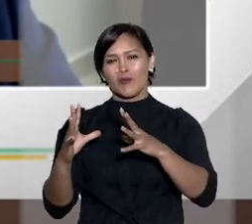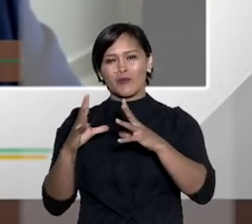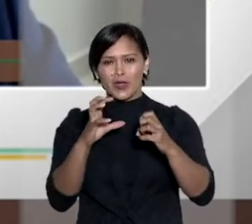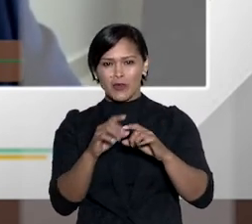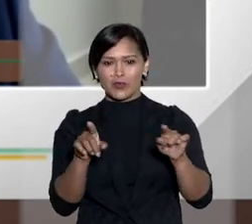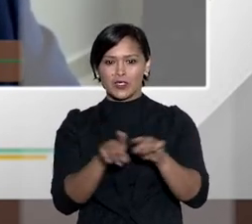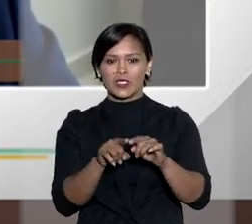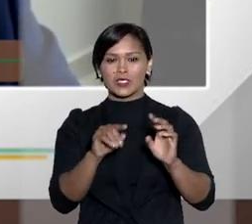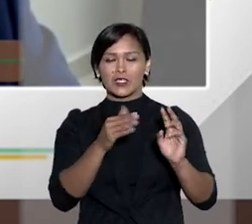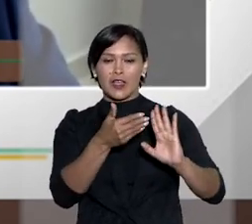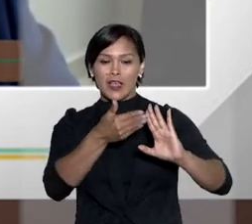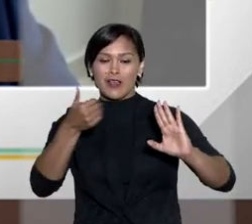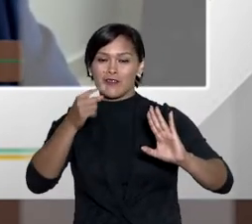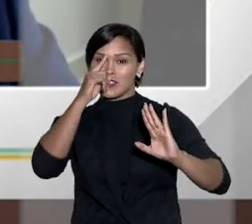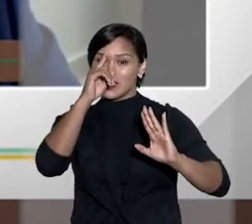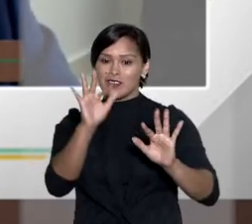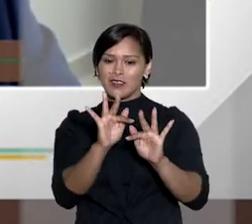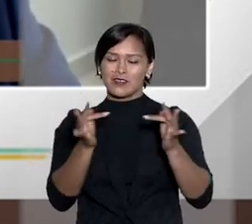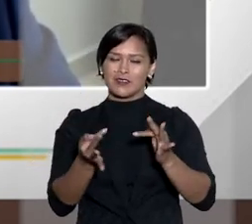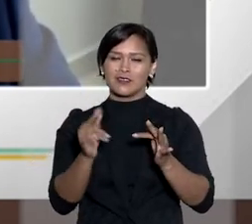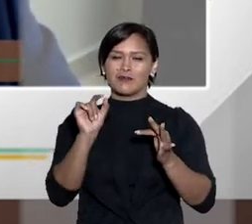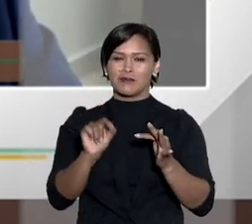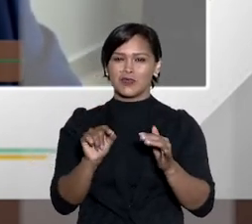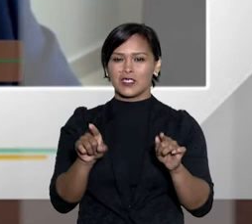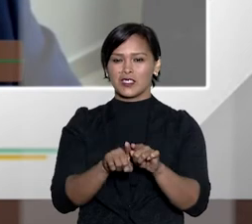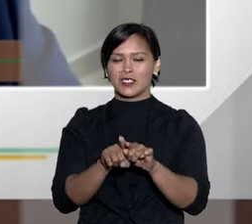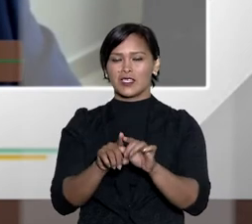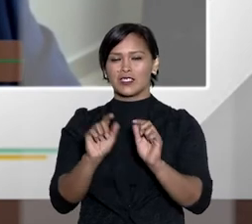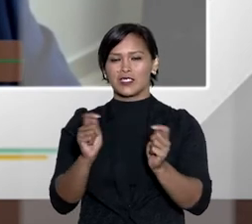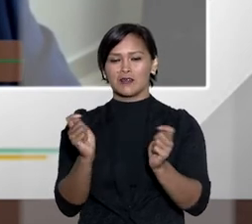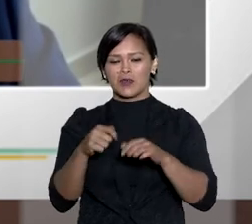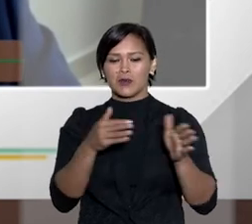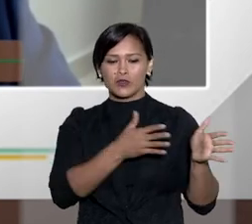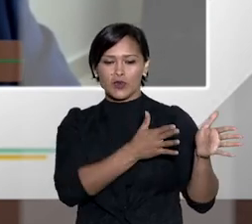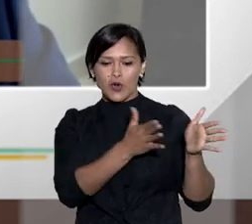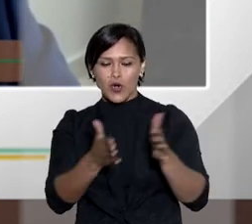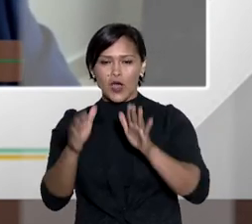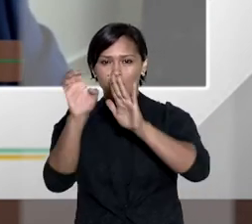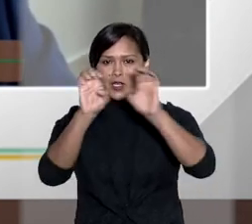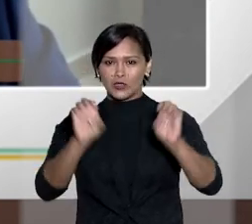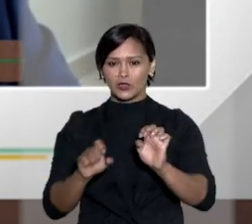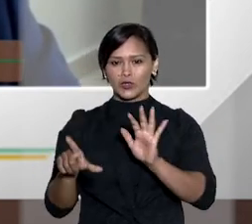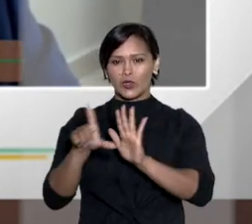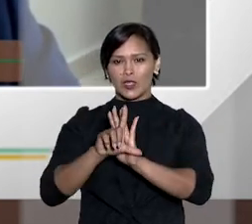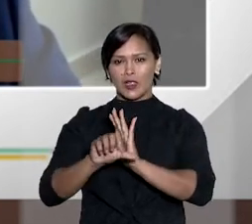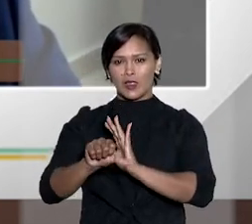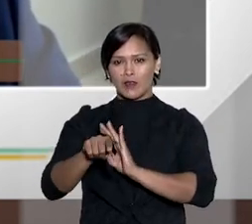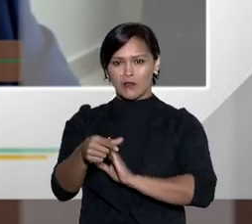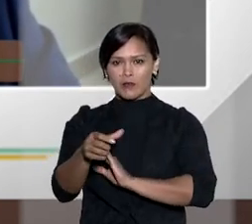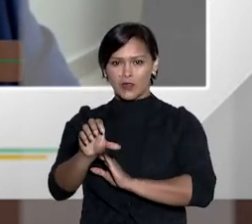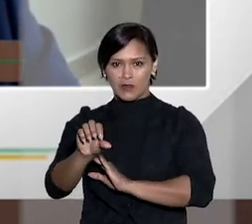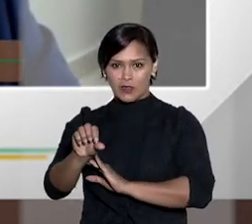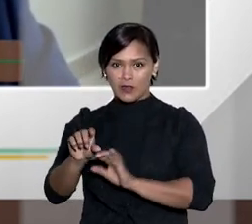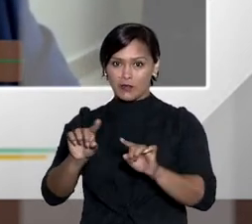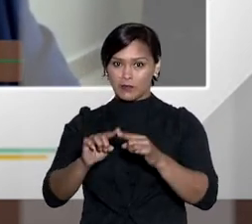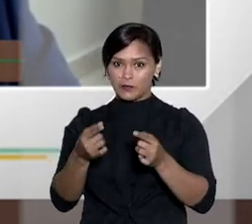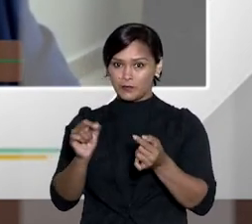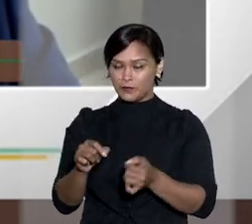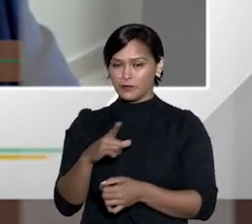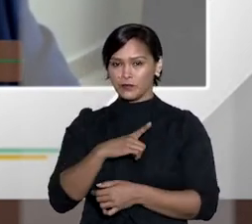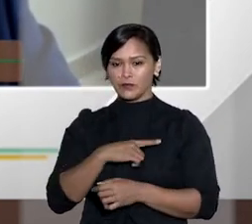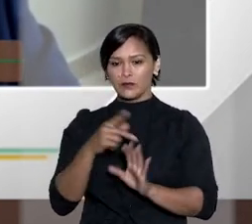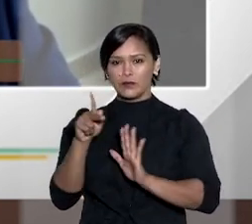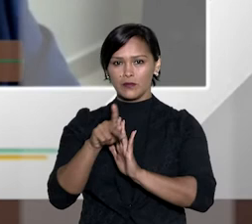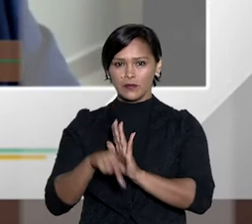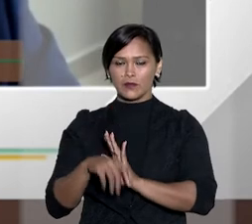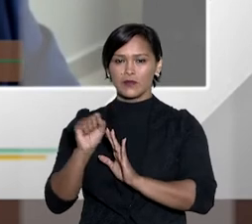mais simples e um pouco mais complexo então se afasta daquela ideia inicial de simplicidade que permeia toda a estrutura da lei